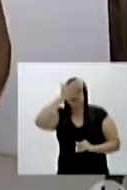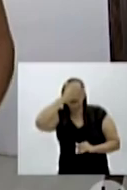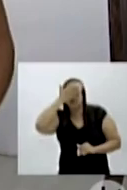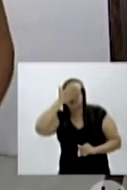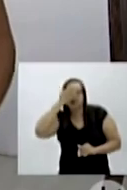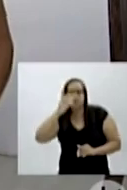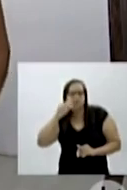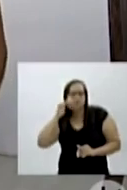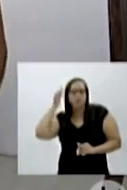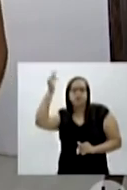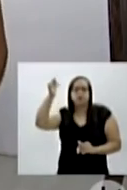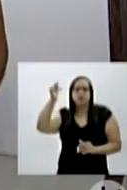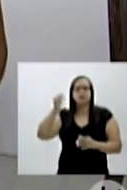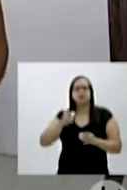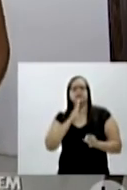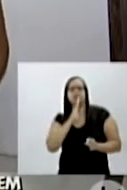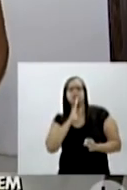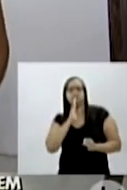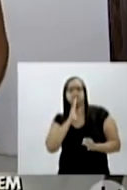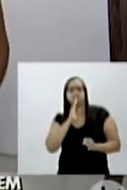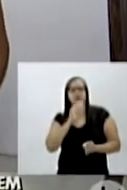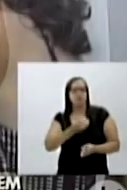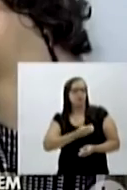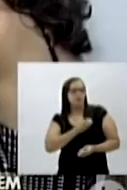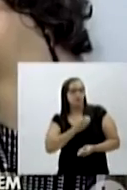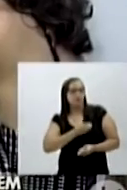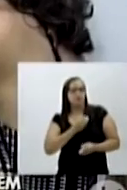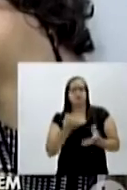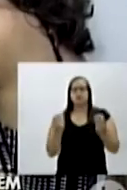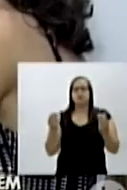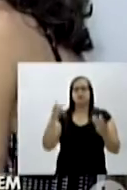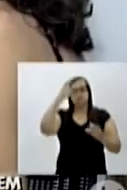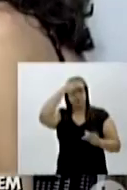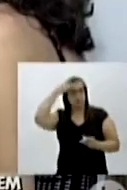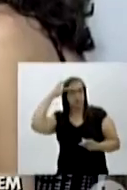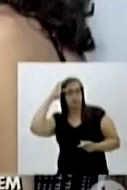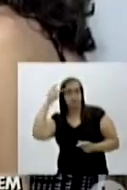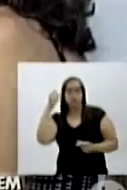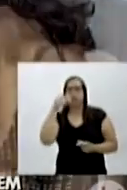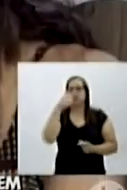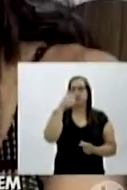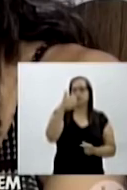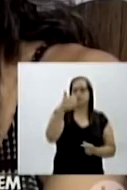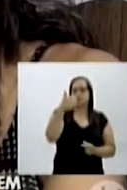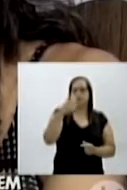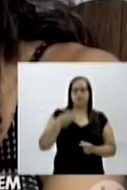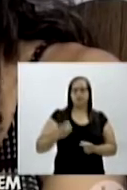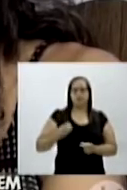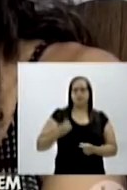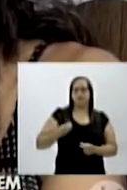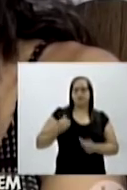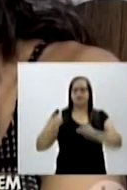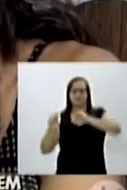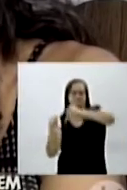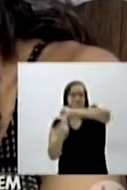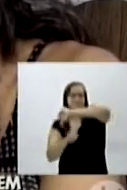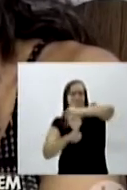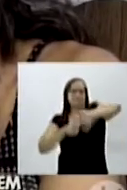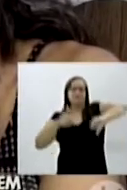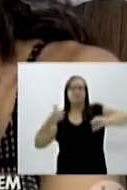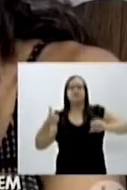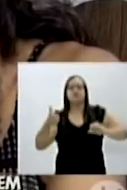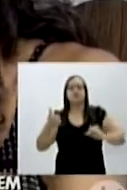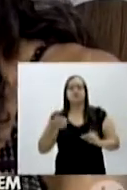Após conhecer o braile, ela mudou a vida de muitas pessoas. E uma dessas vidas que foram transformadas